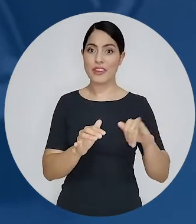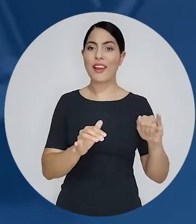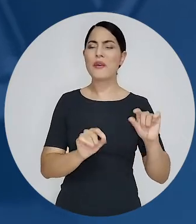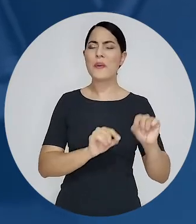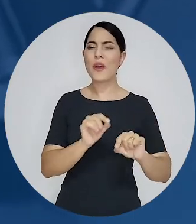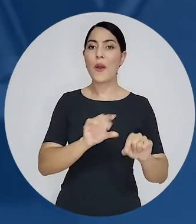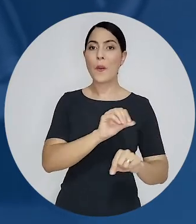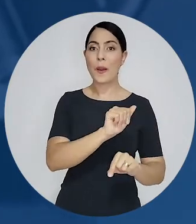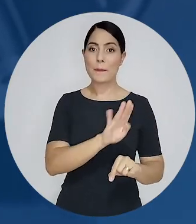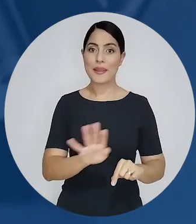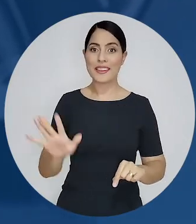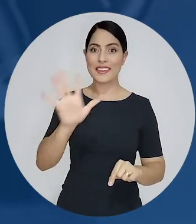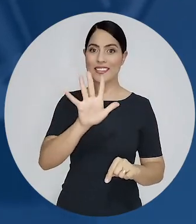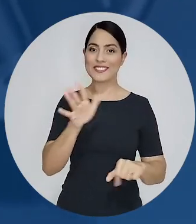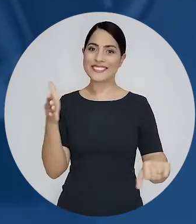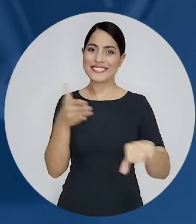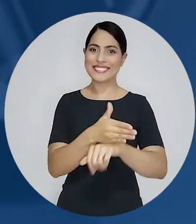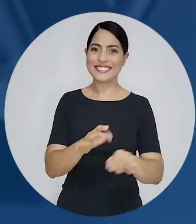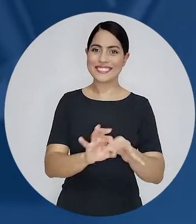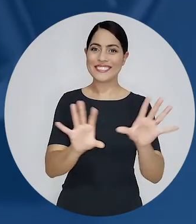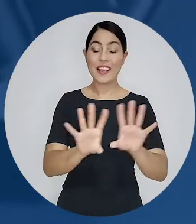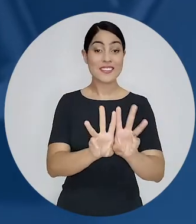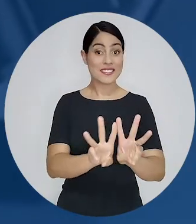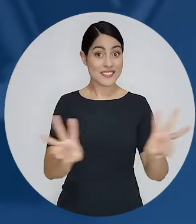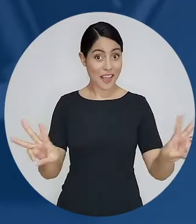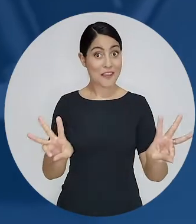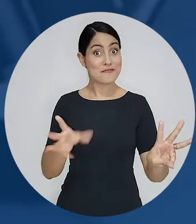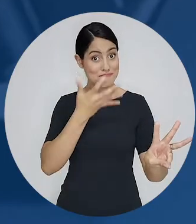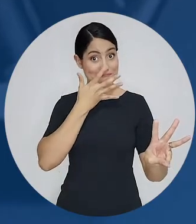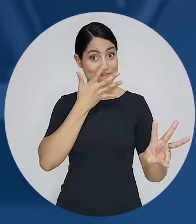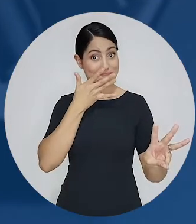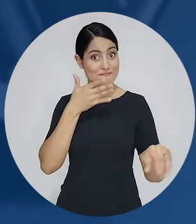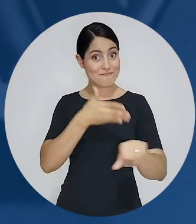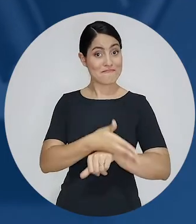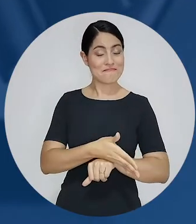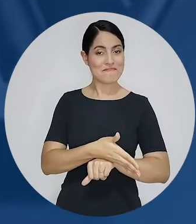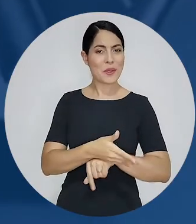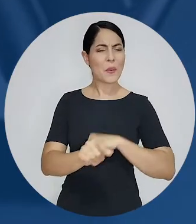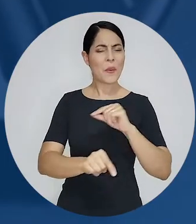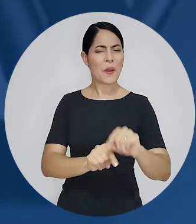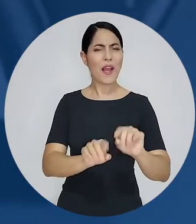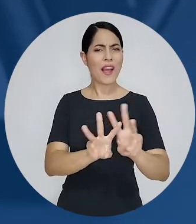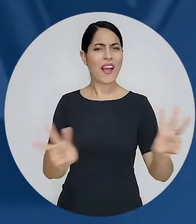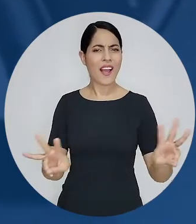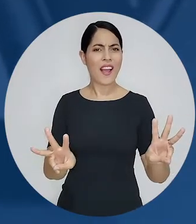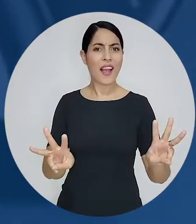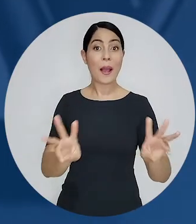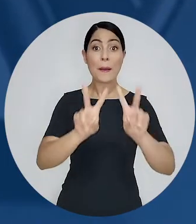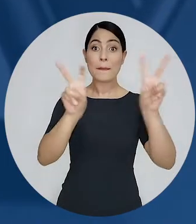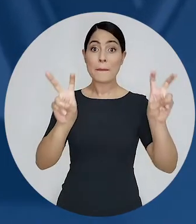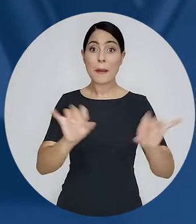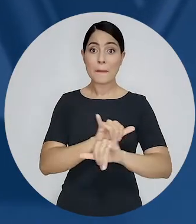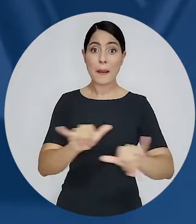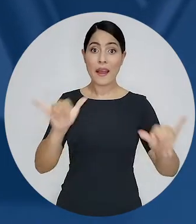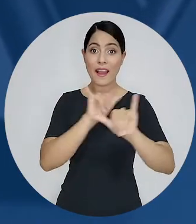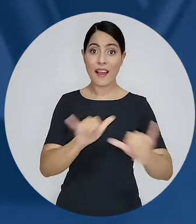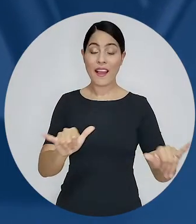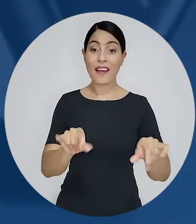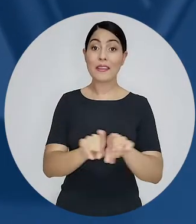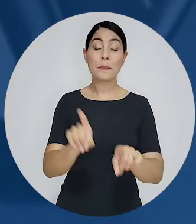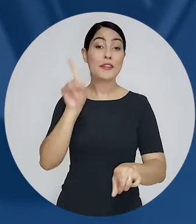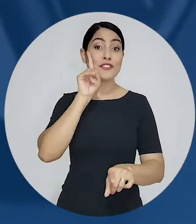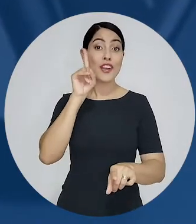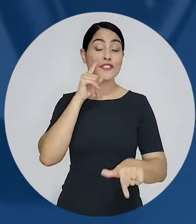OAB Nacional. Não esqueça de também acessar o nosso site. Lá você encontra as últimas notícias, os